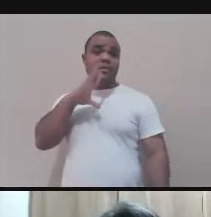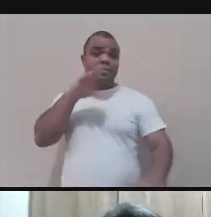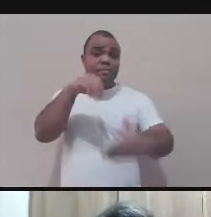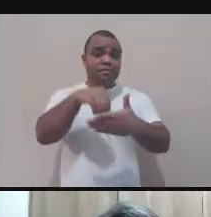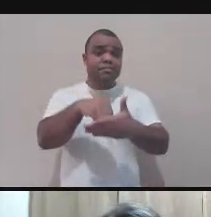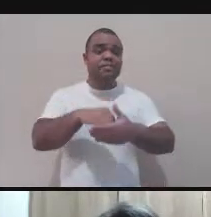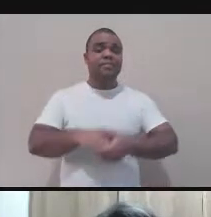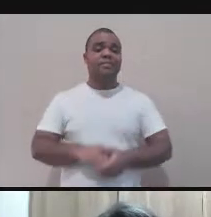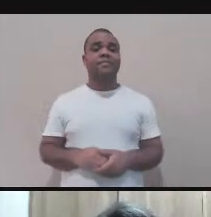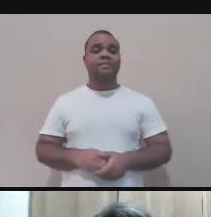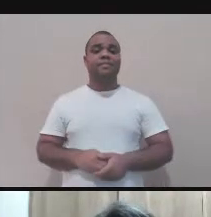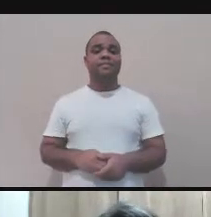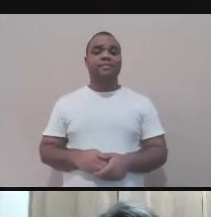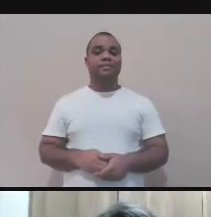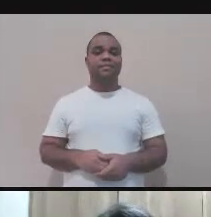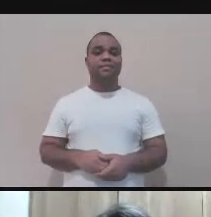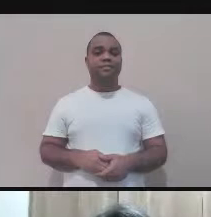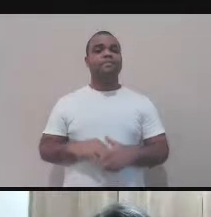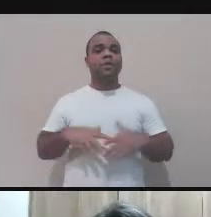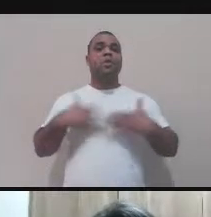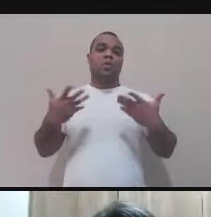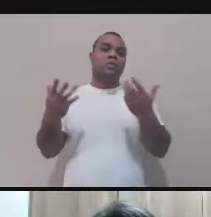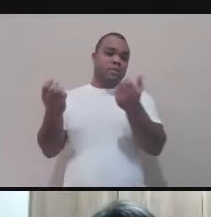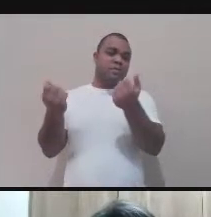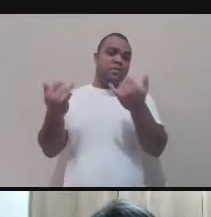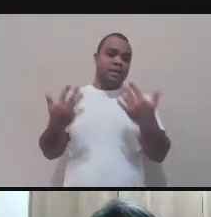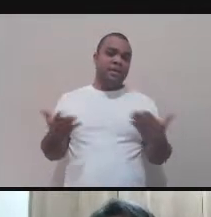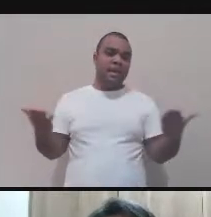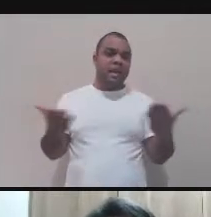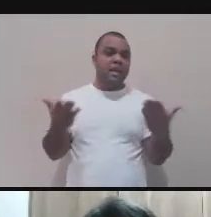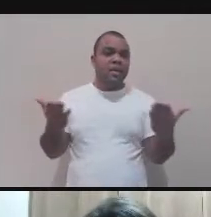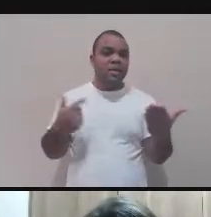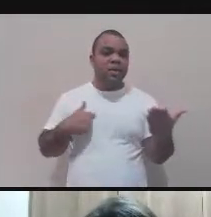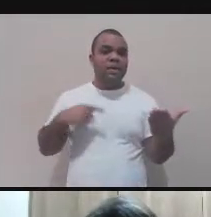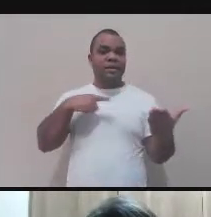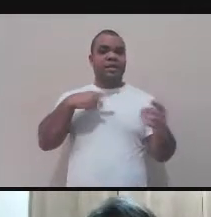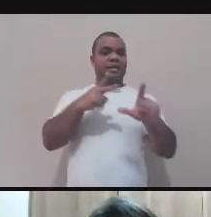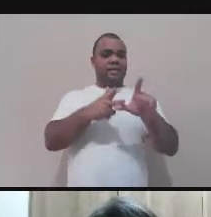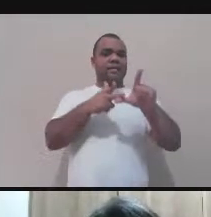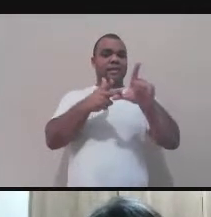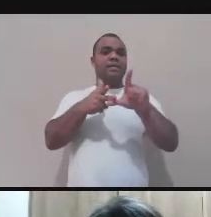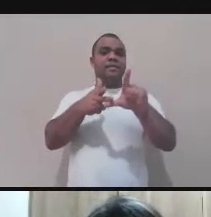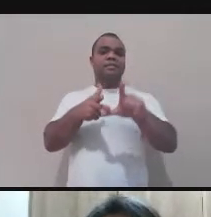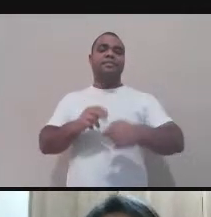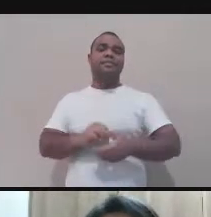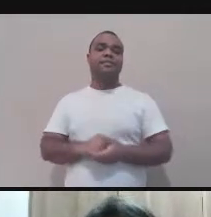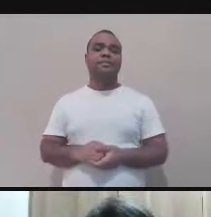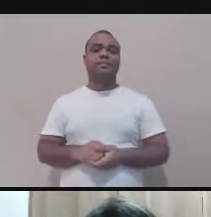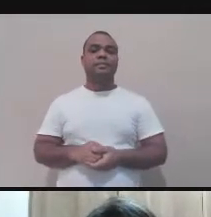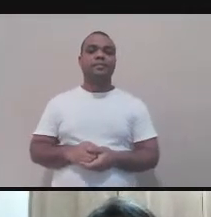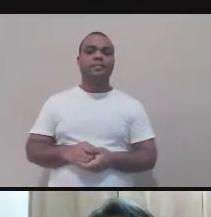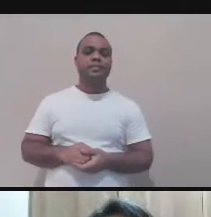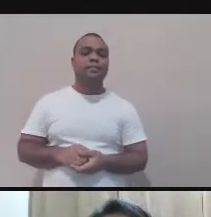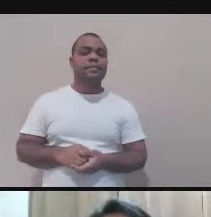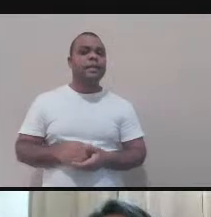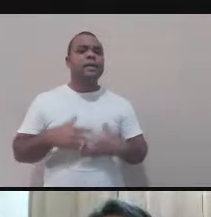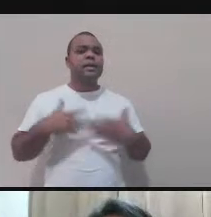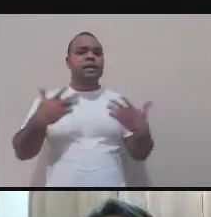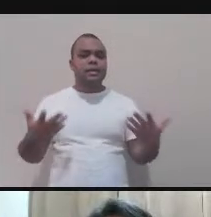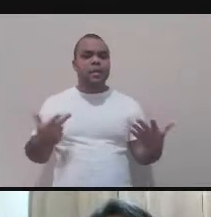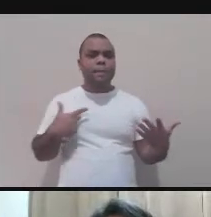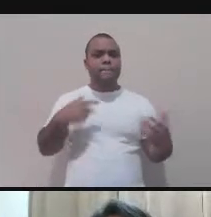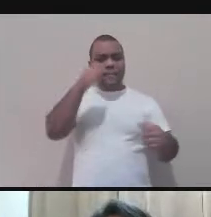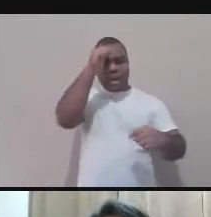como é o caso agora, nesse momento dessa live. Para ela, o termo intermedialidade é